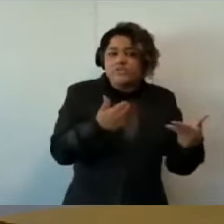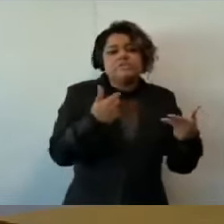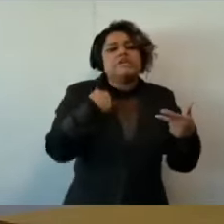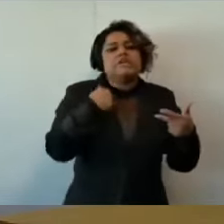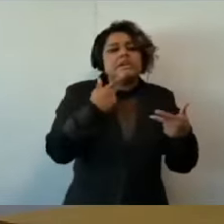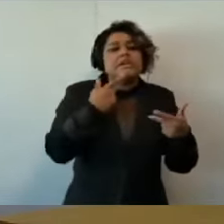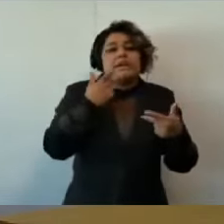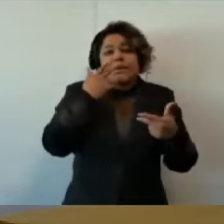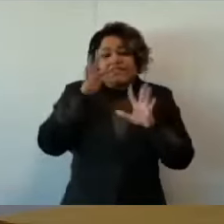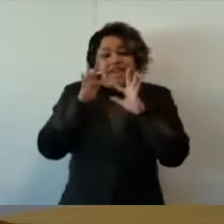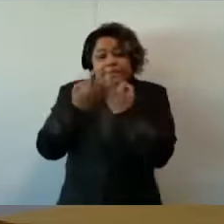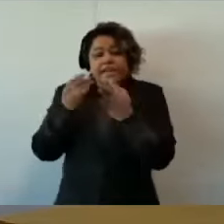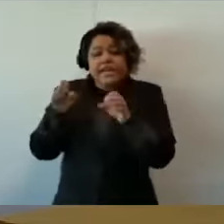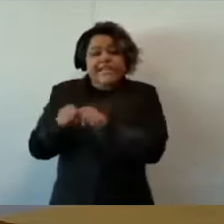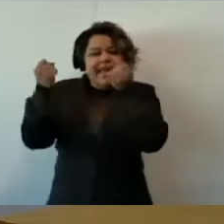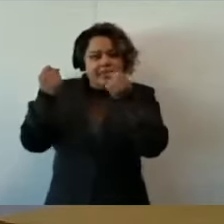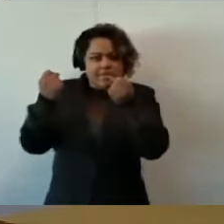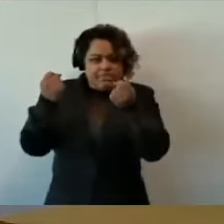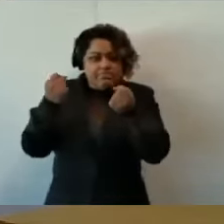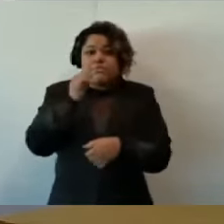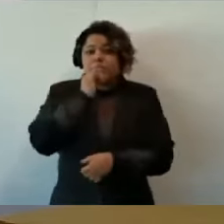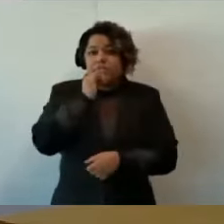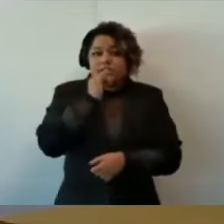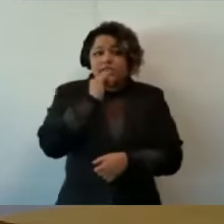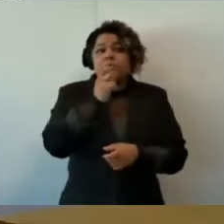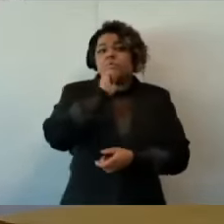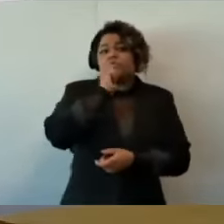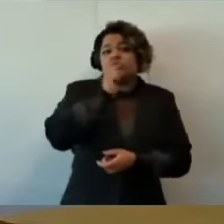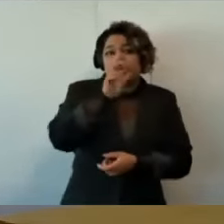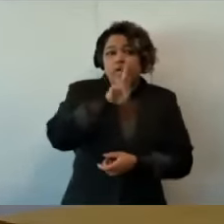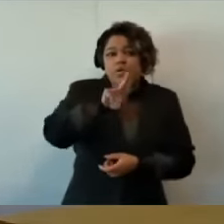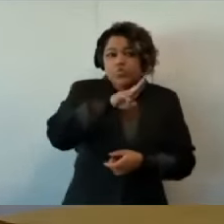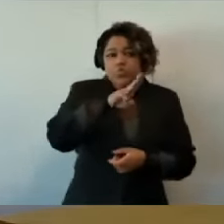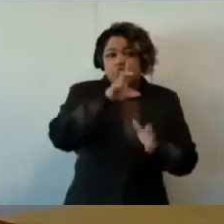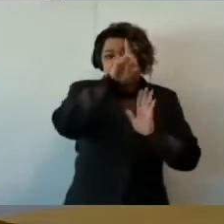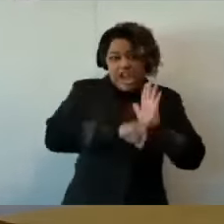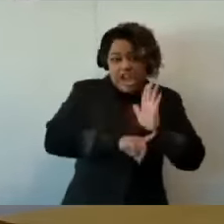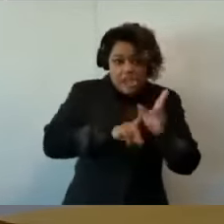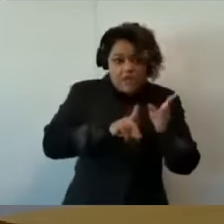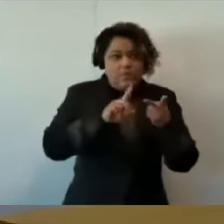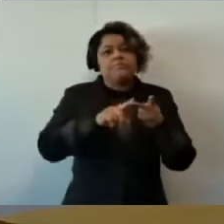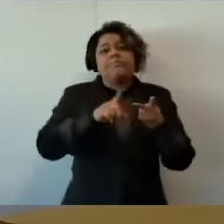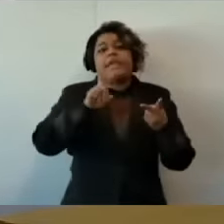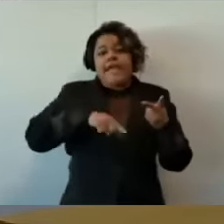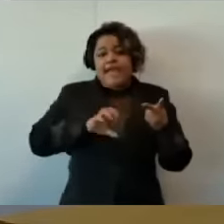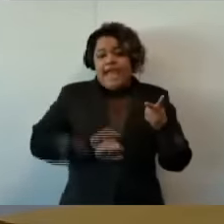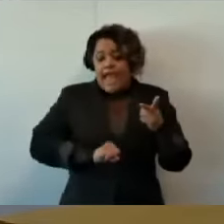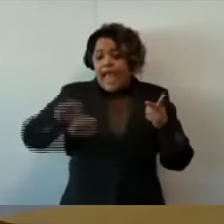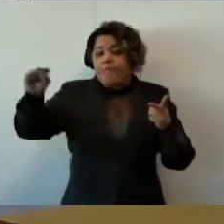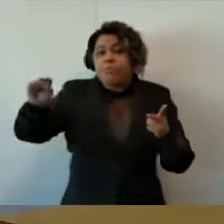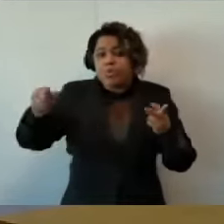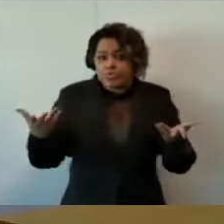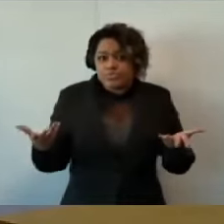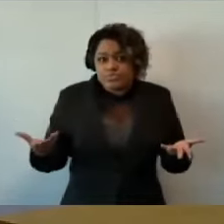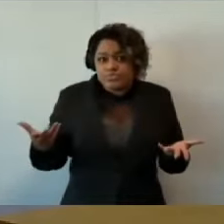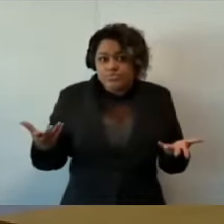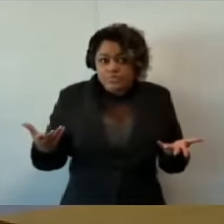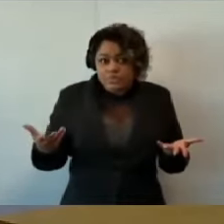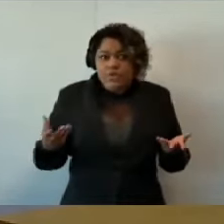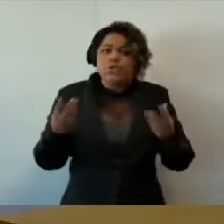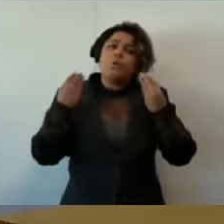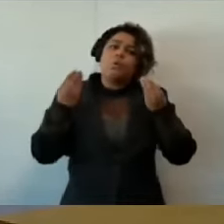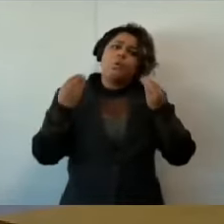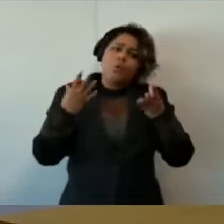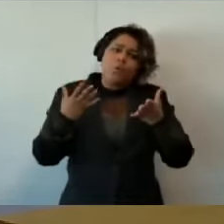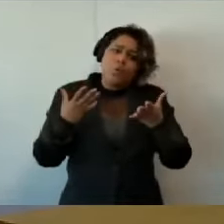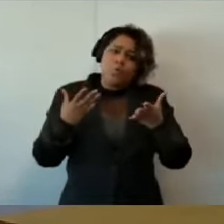o PT defende o aborto, que é uma coisa mais grotesca do que você ceifar a vida de uma pessoa que está